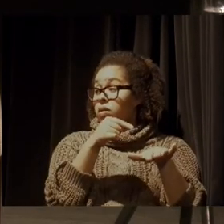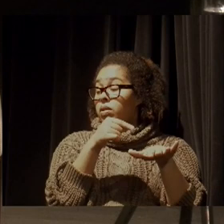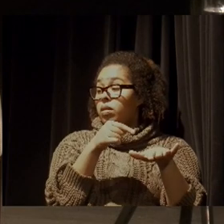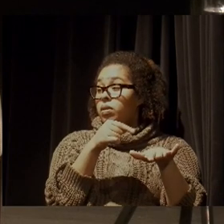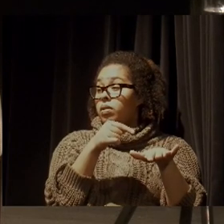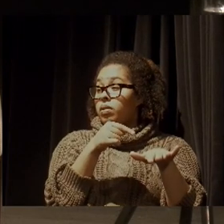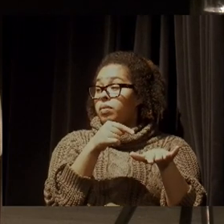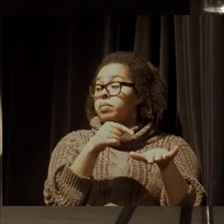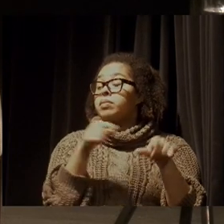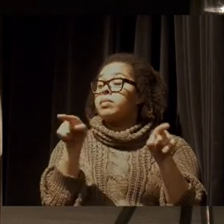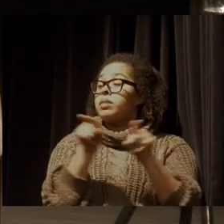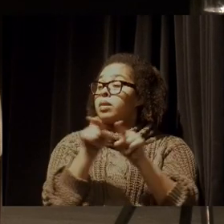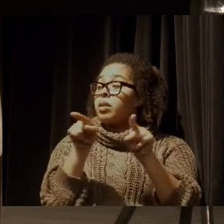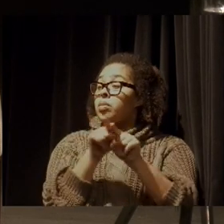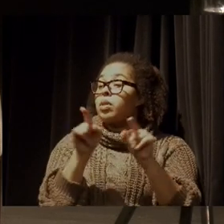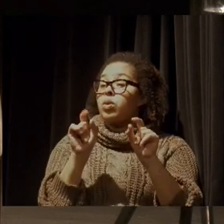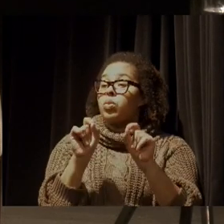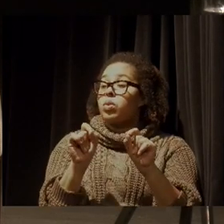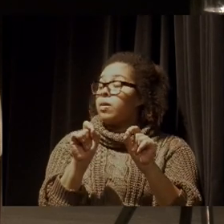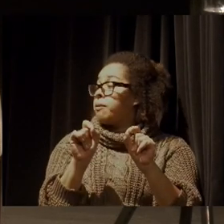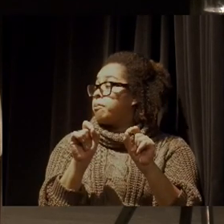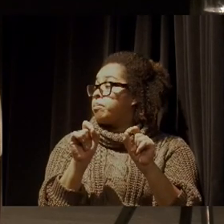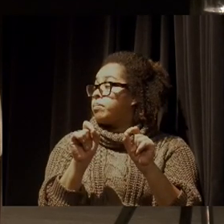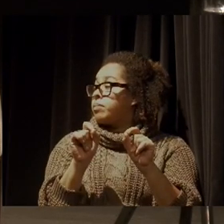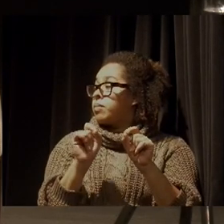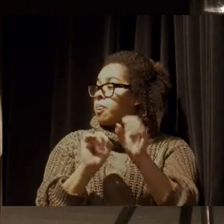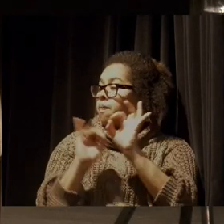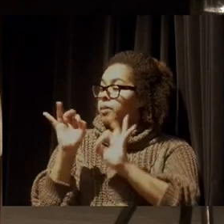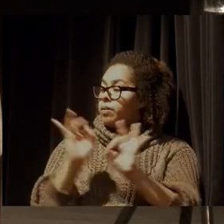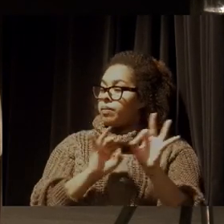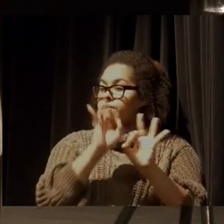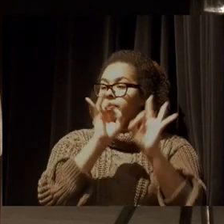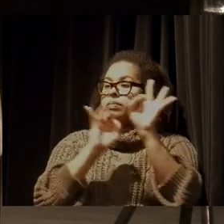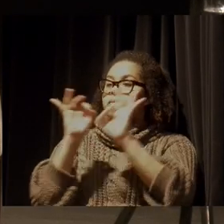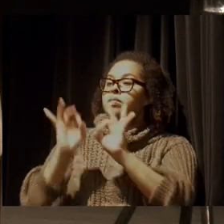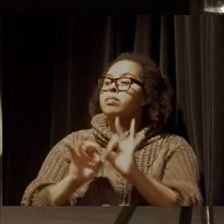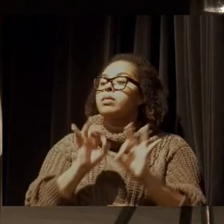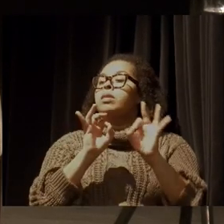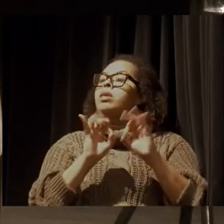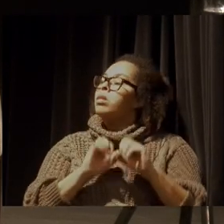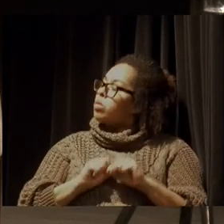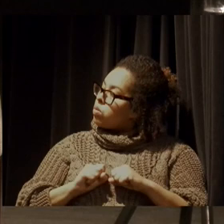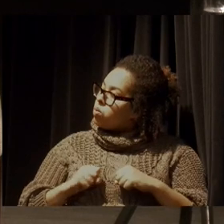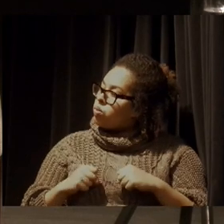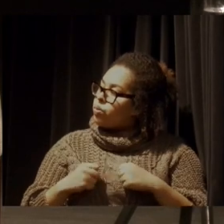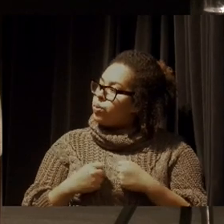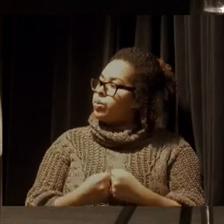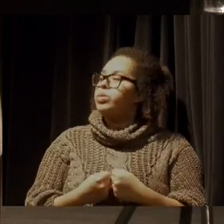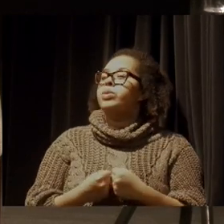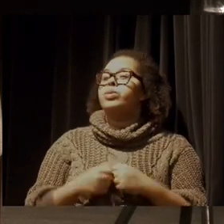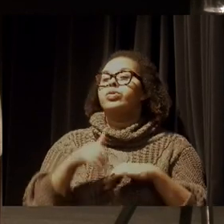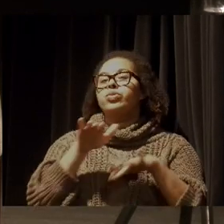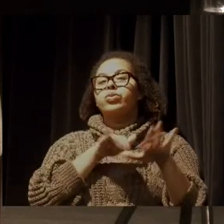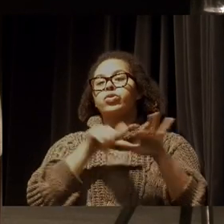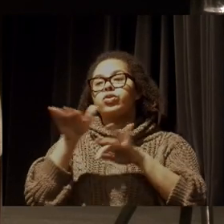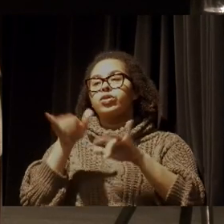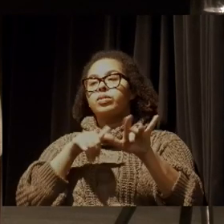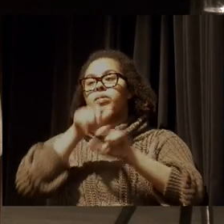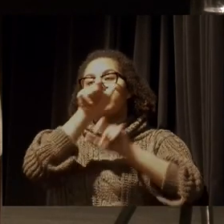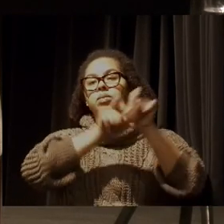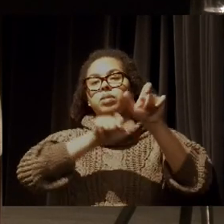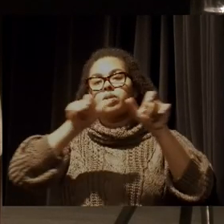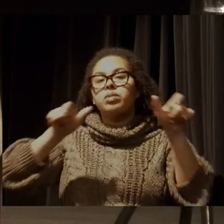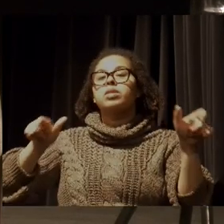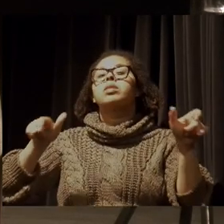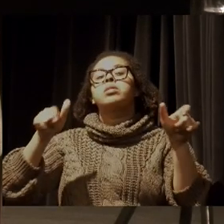fazendo essa tarefa, que é de estar engajando, de estar chamando as pessoas